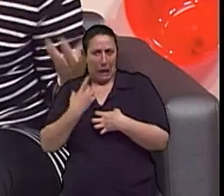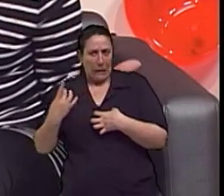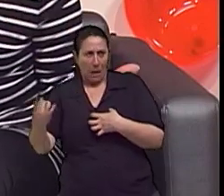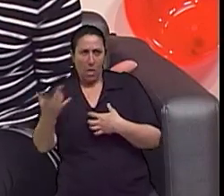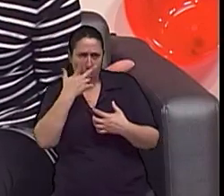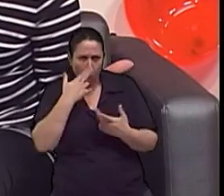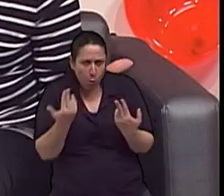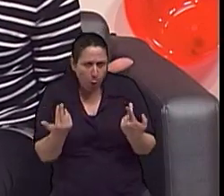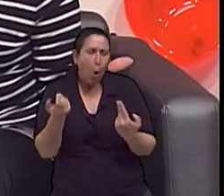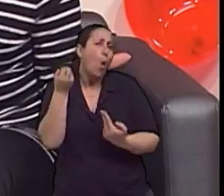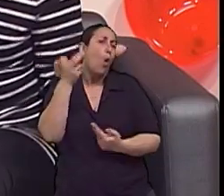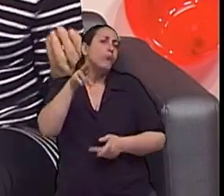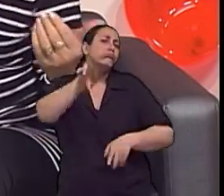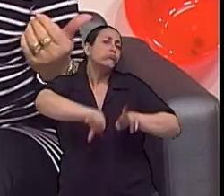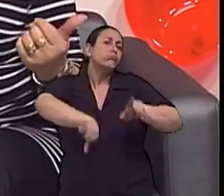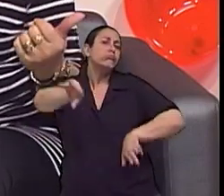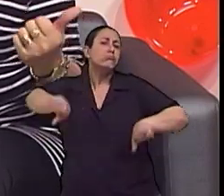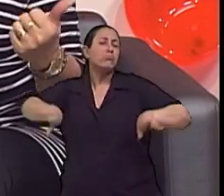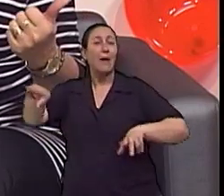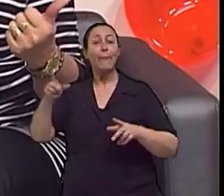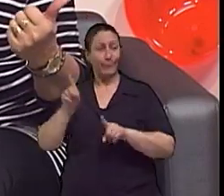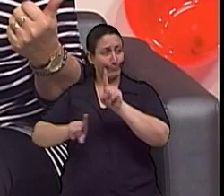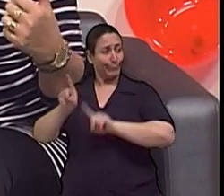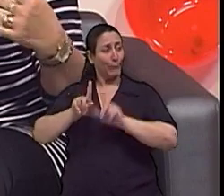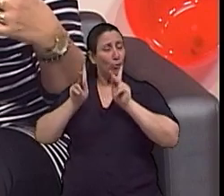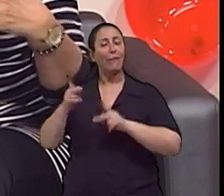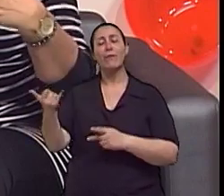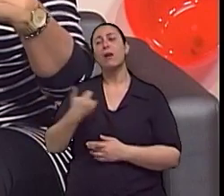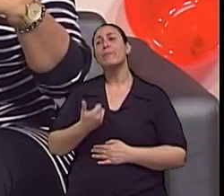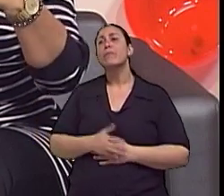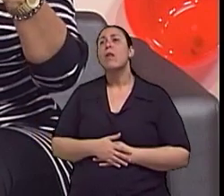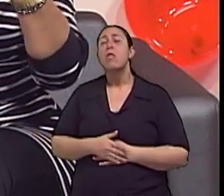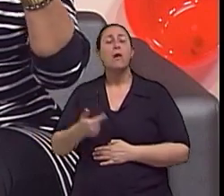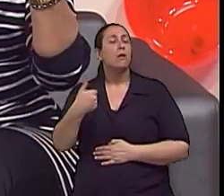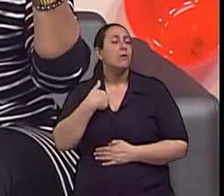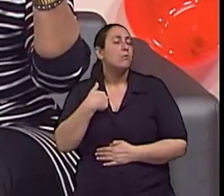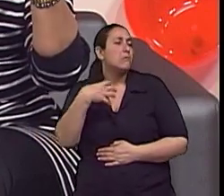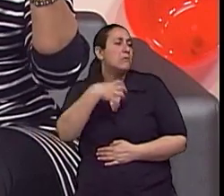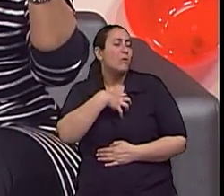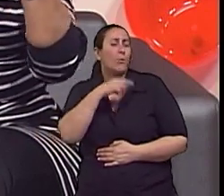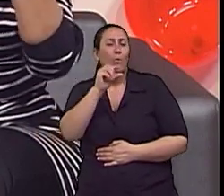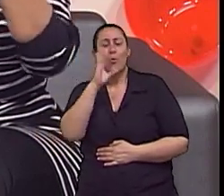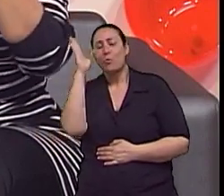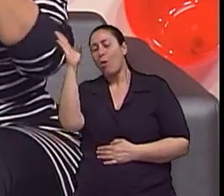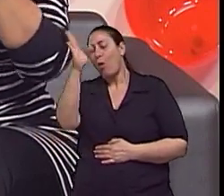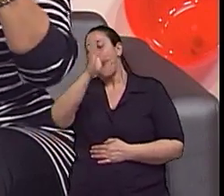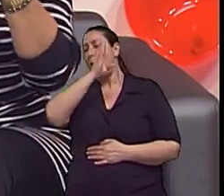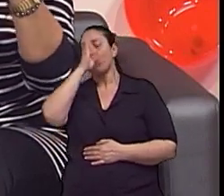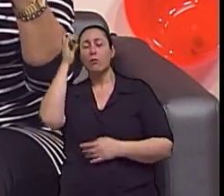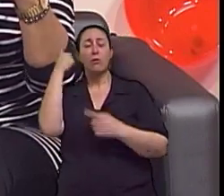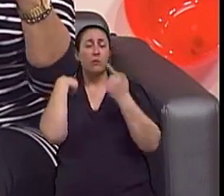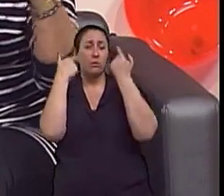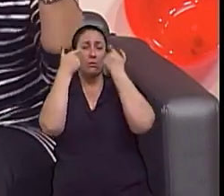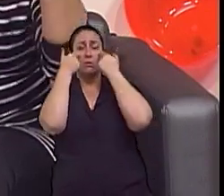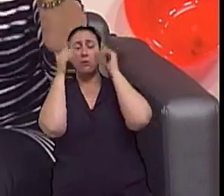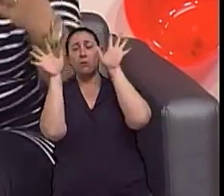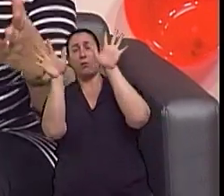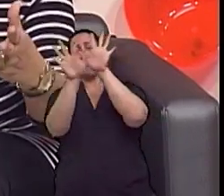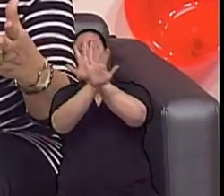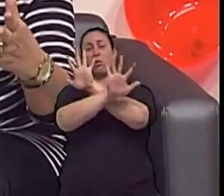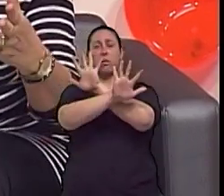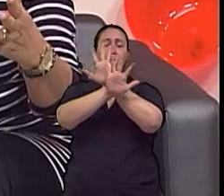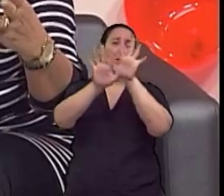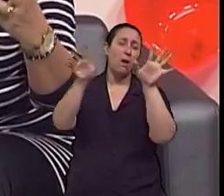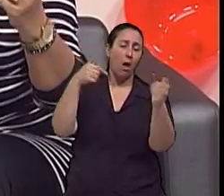semelhantes de pessoa para pessoa. Eu ouço pessoas dizerem assim, ah, eu me senti um pouco tonta, estava vendo tudo dobrado e